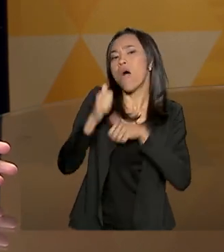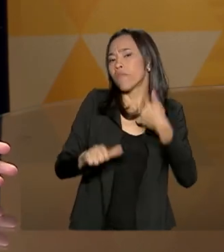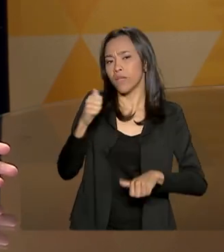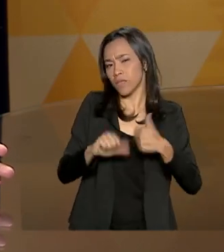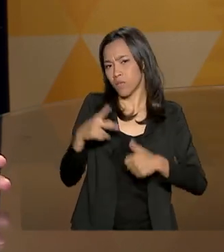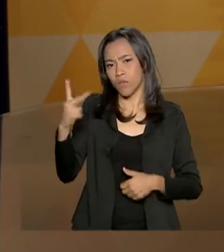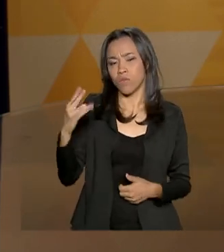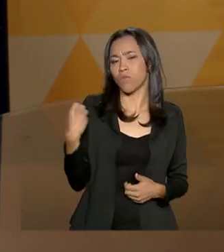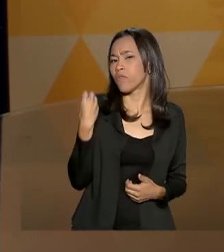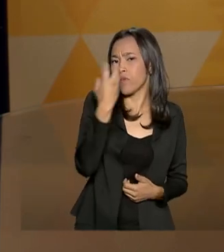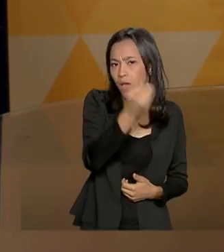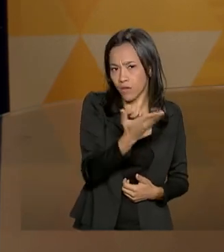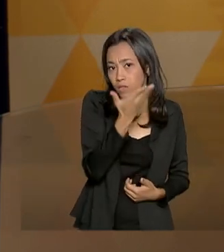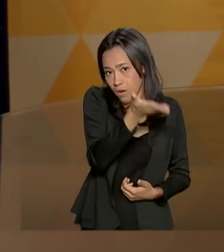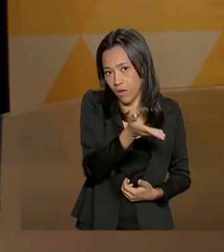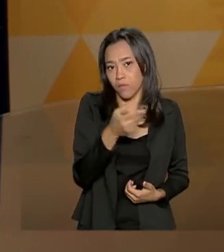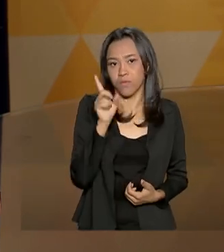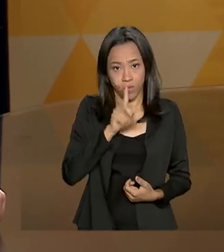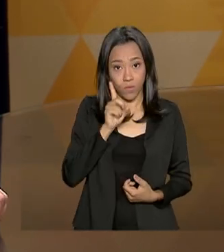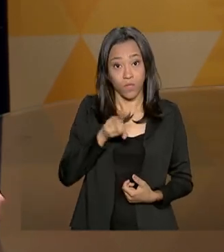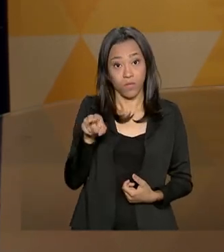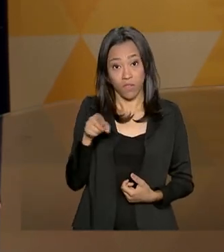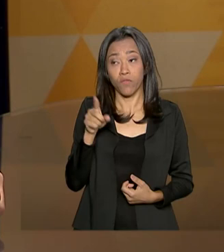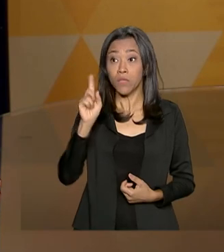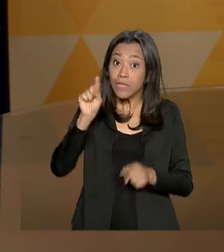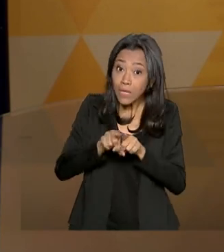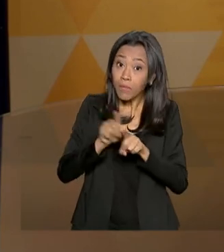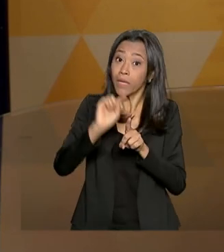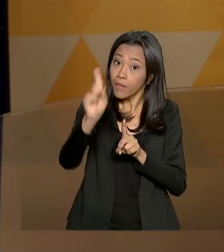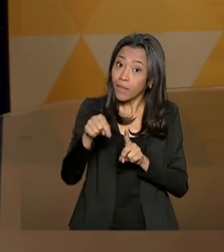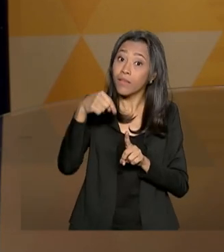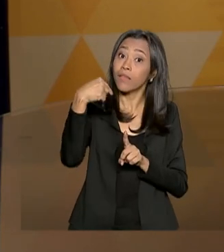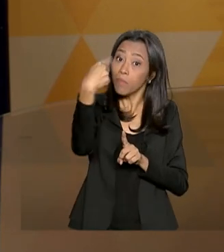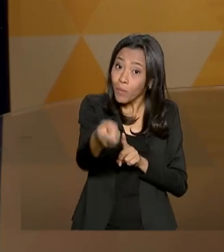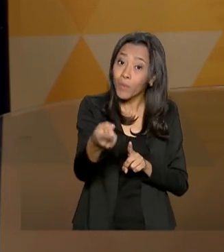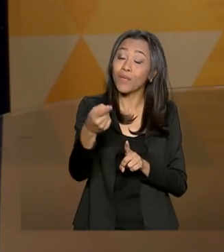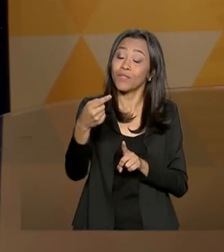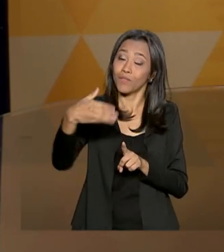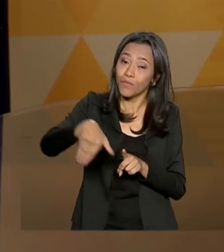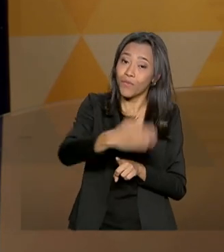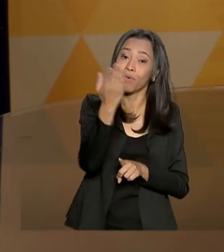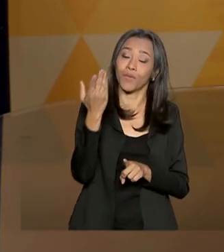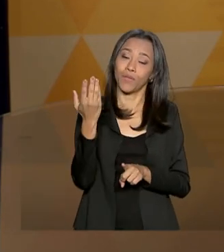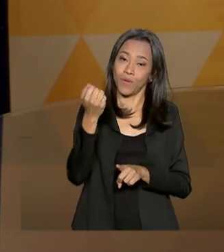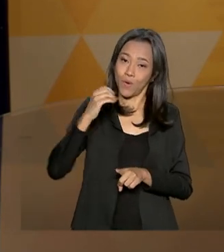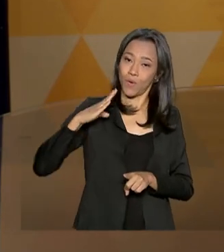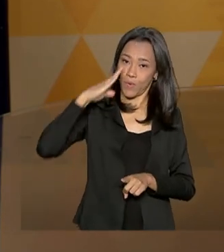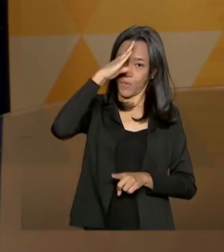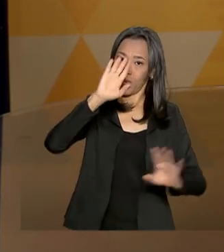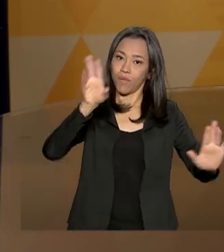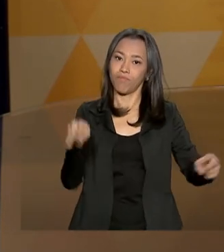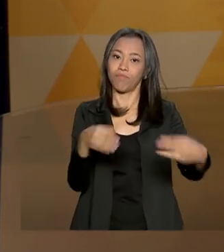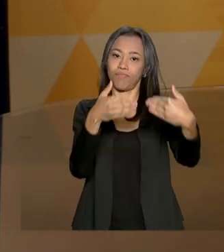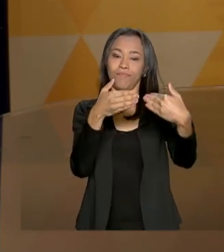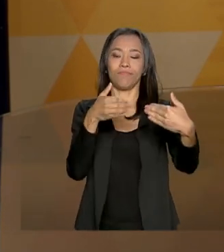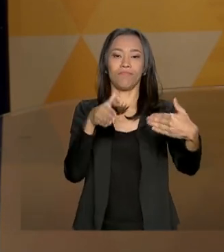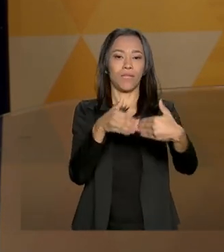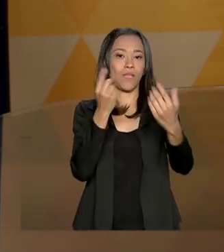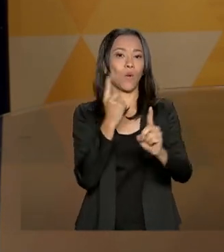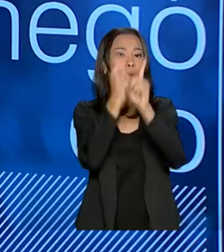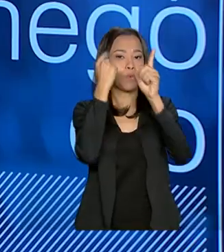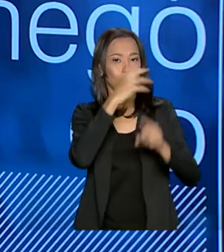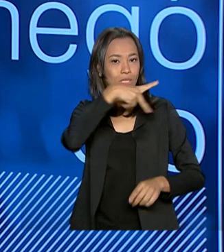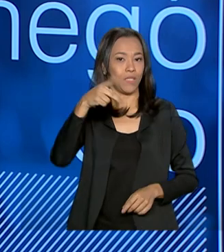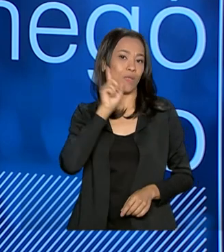viagem do senhor lá? Foi logo depois também da viagem do presidente Jair Bolsonaro aos Estados Unidos, do encontro com o presidente Donald Trump. A